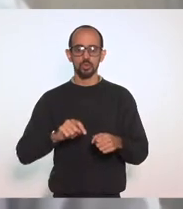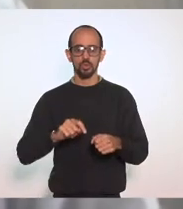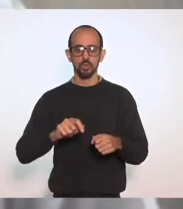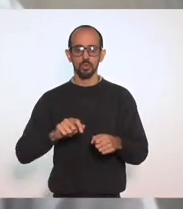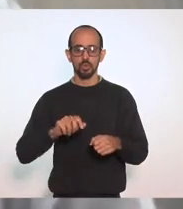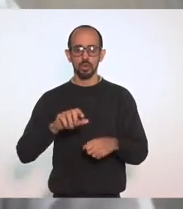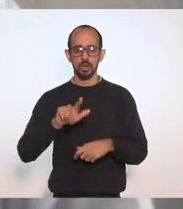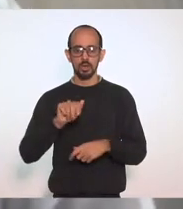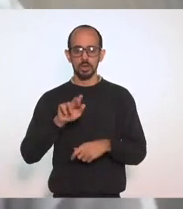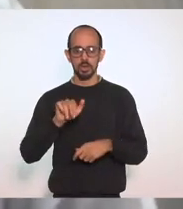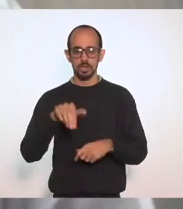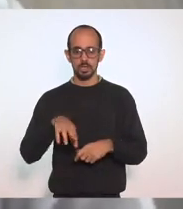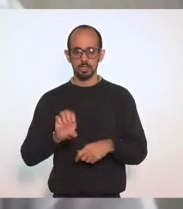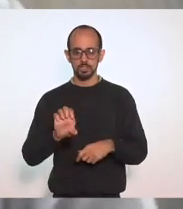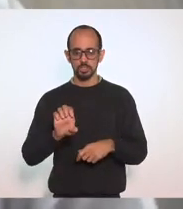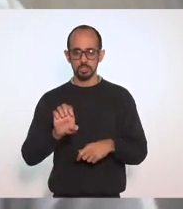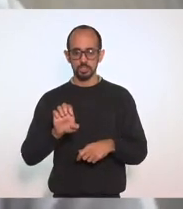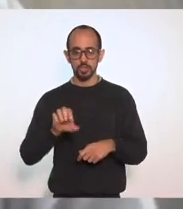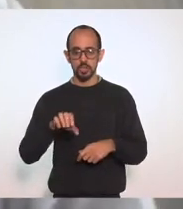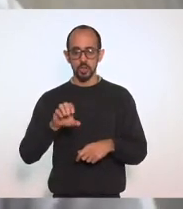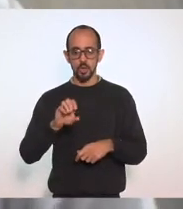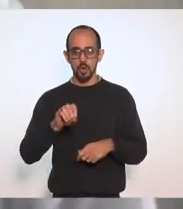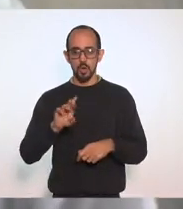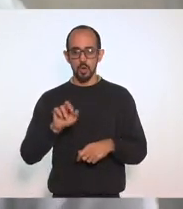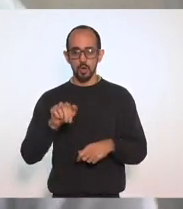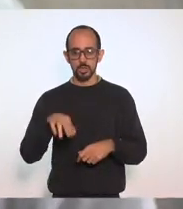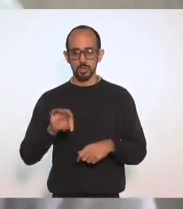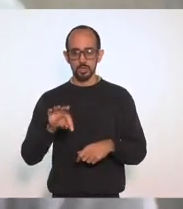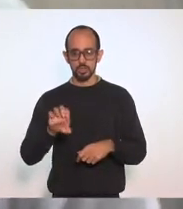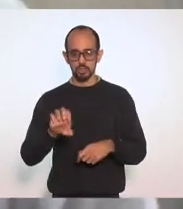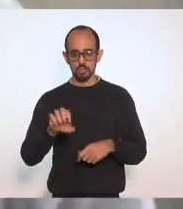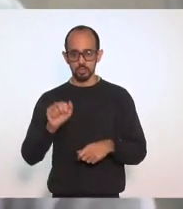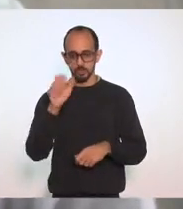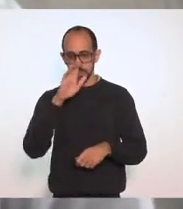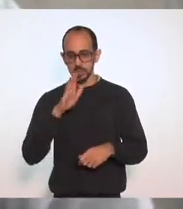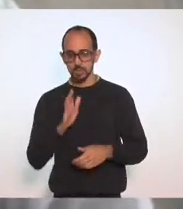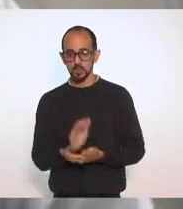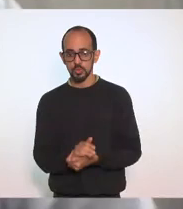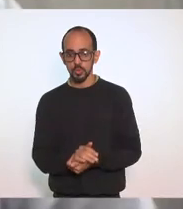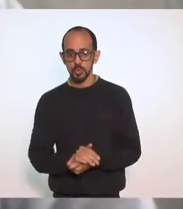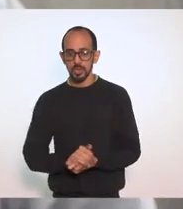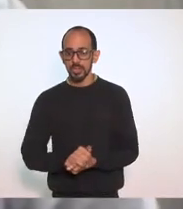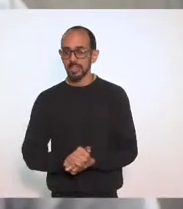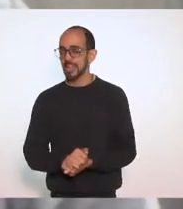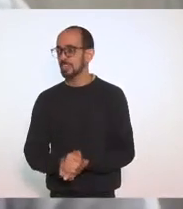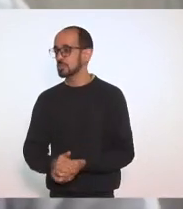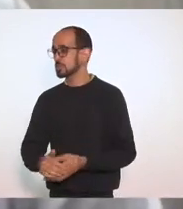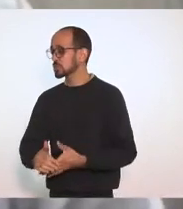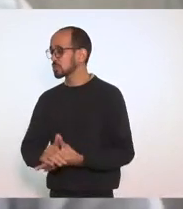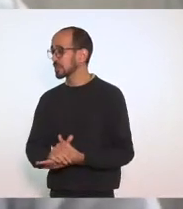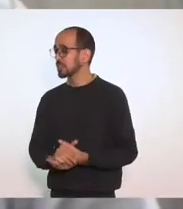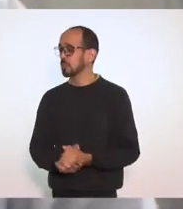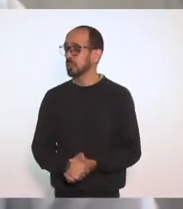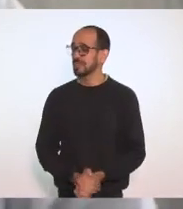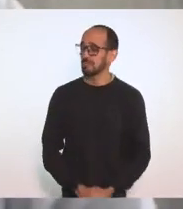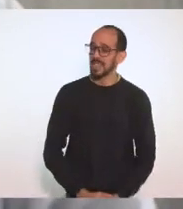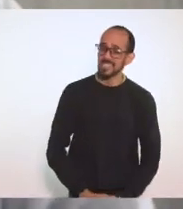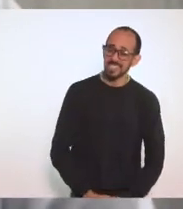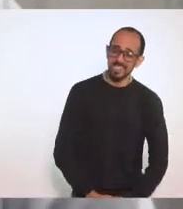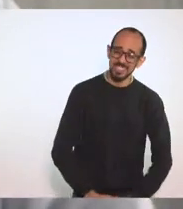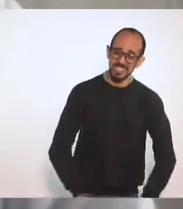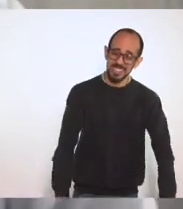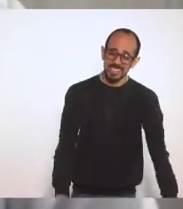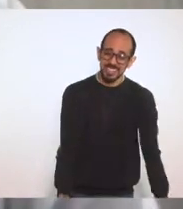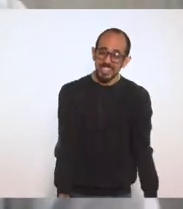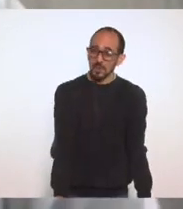irreparável deixar registrado aqui nos anais da casa junto com as outras centenas de mortes que temos registrado infelizmente. Nesse momento